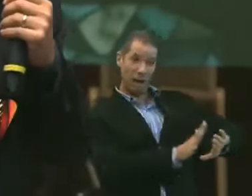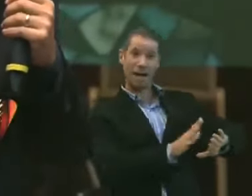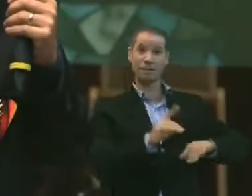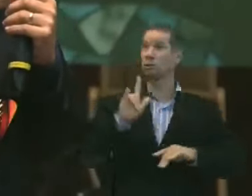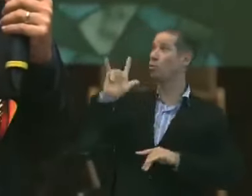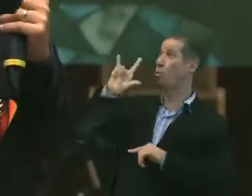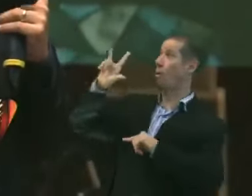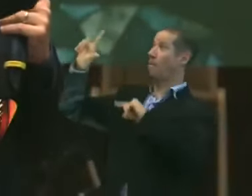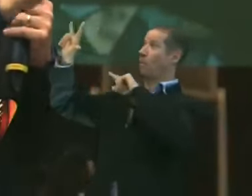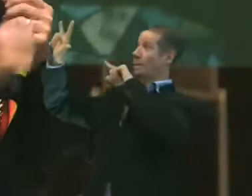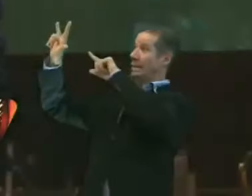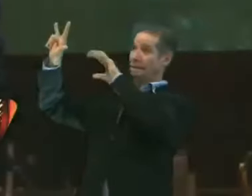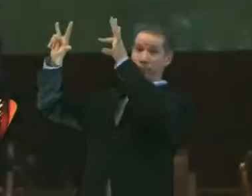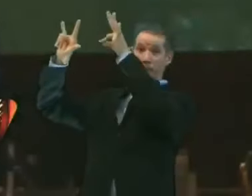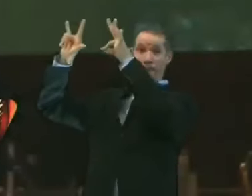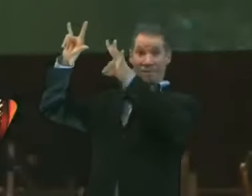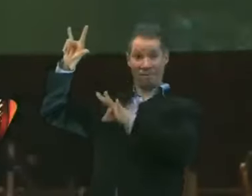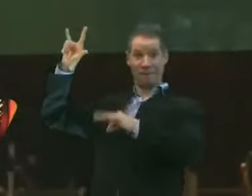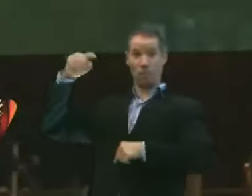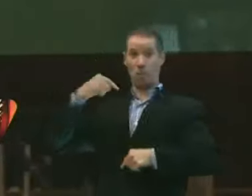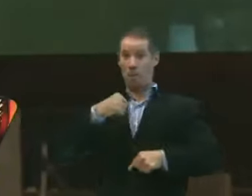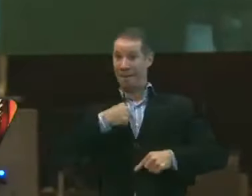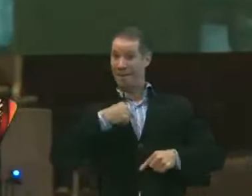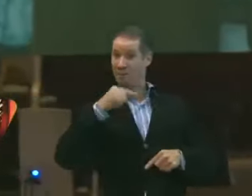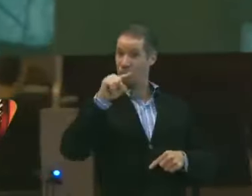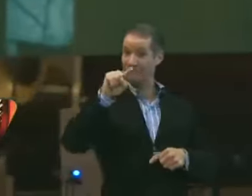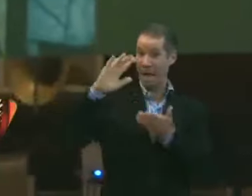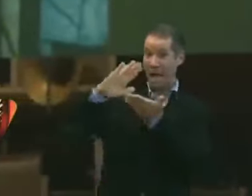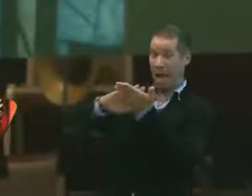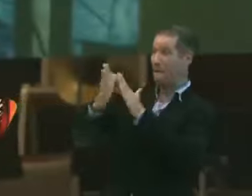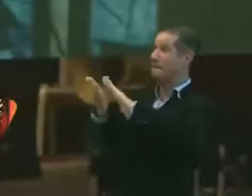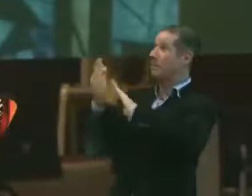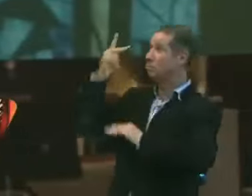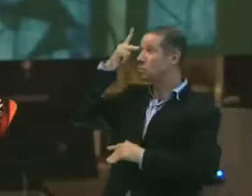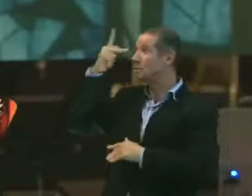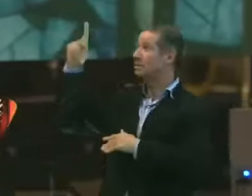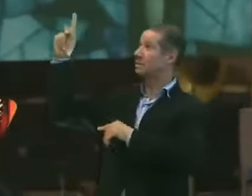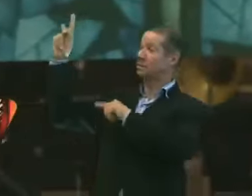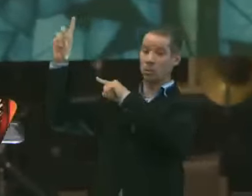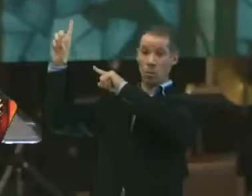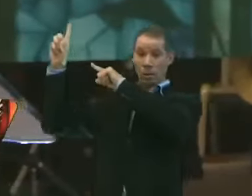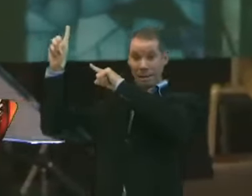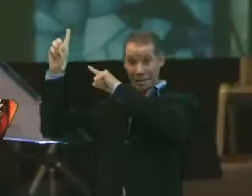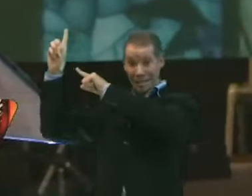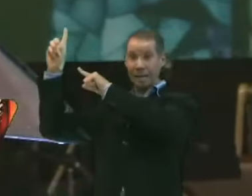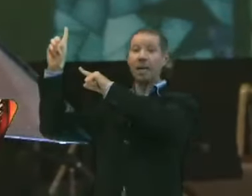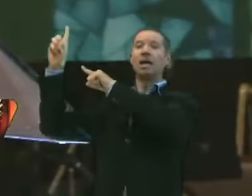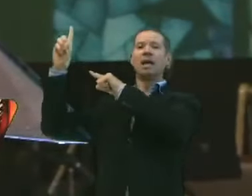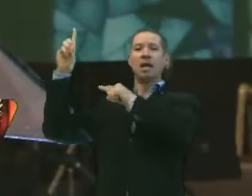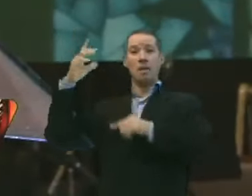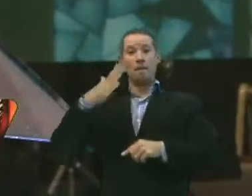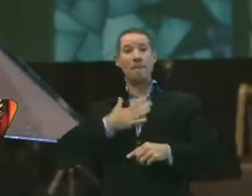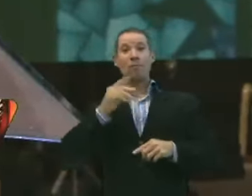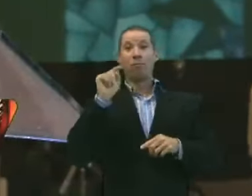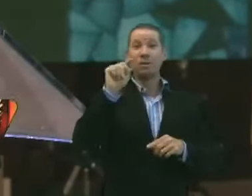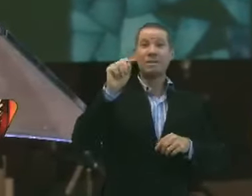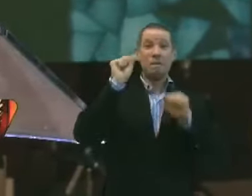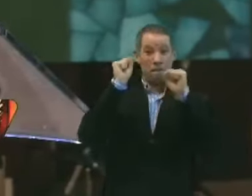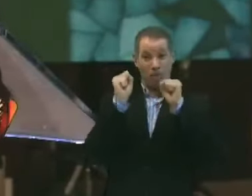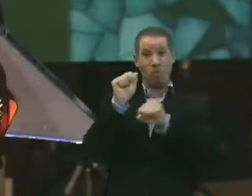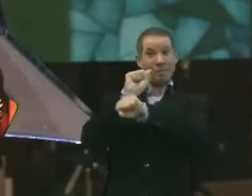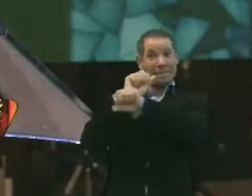por mim e por você. As mãos do Senhor estão sobre mim e sobre você. Por isso eu posso ter